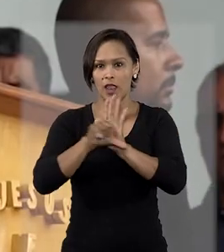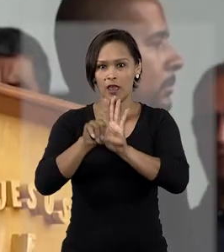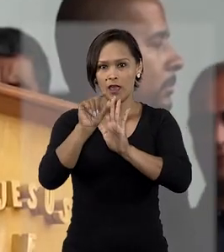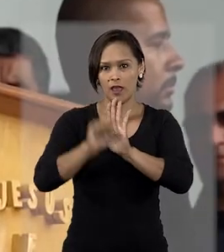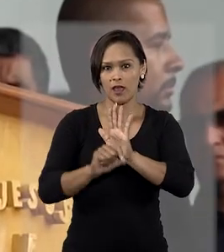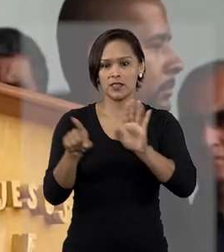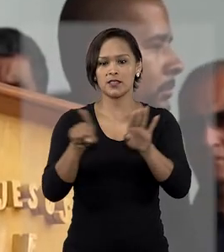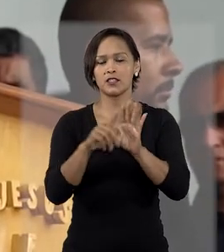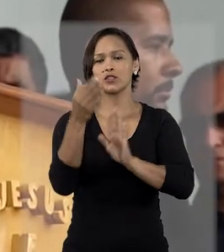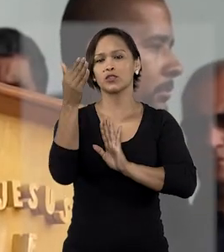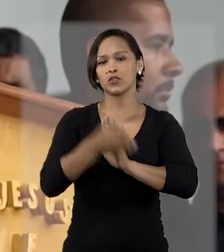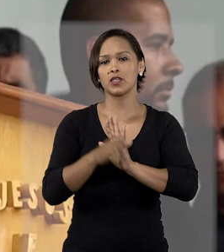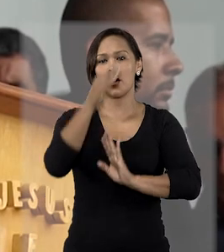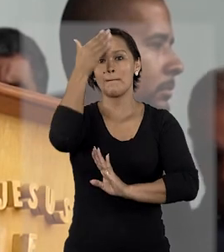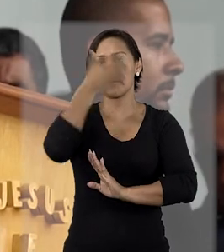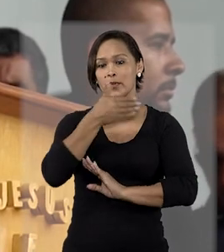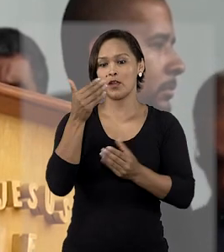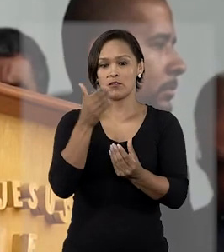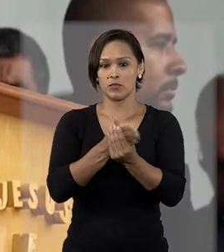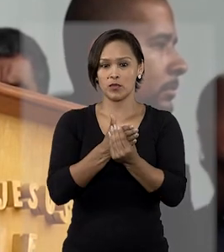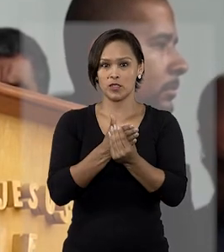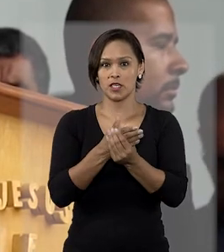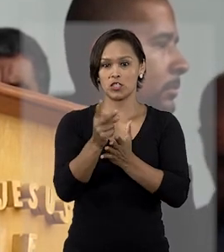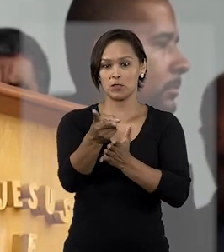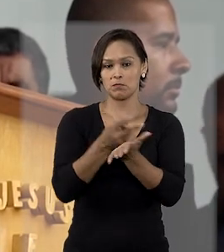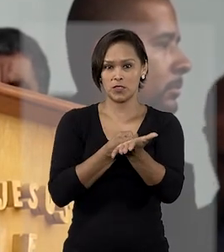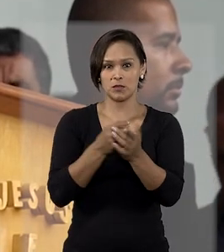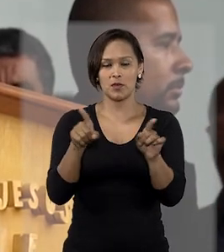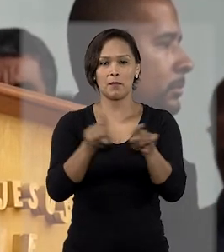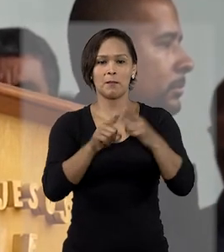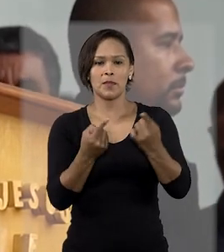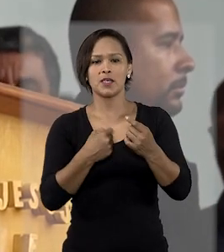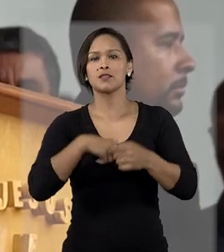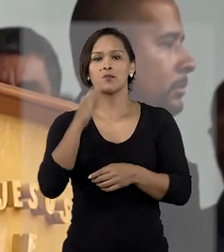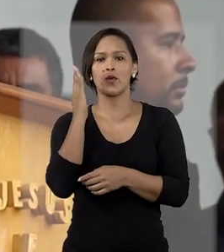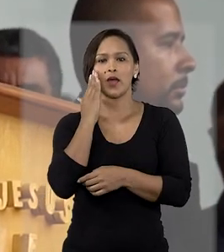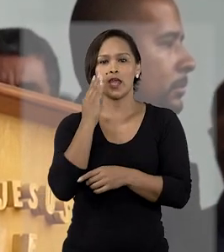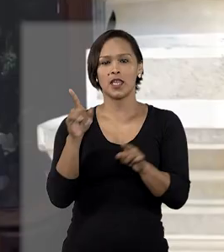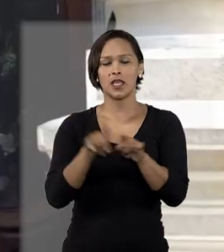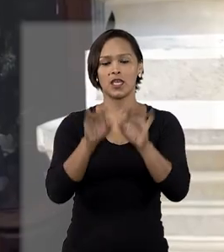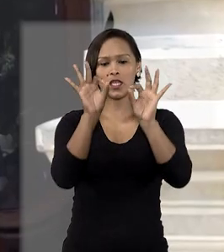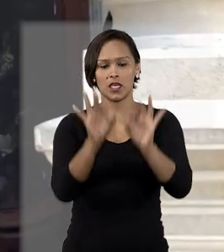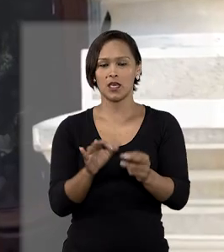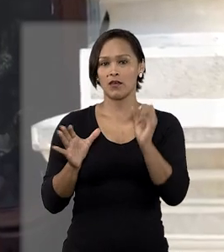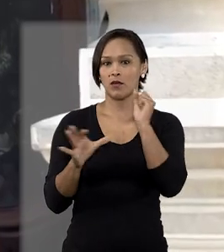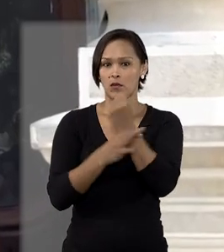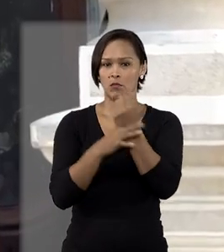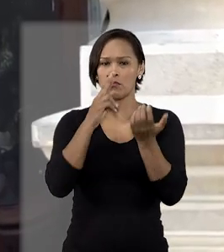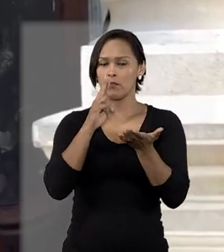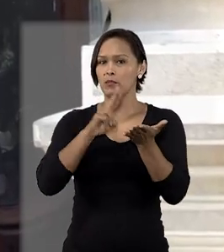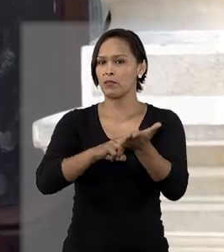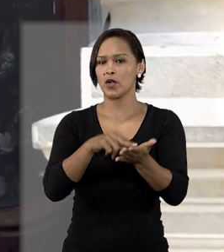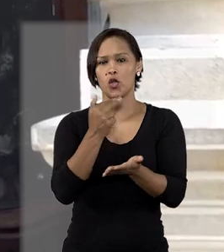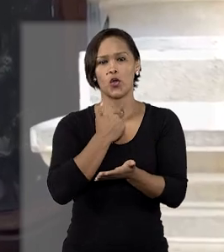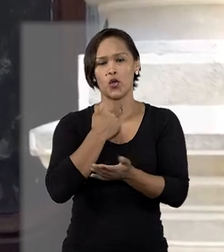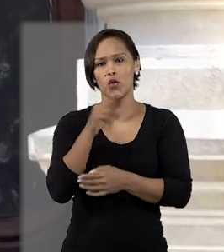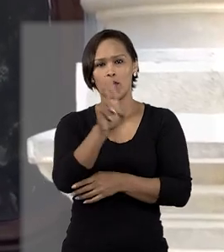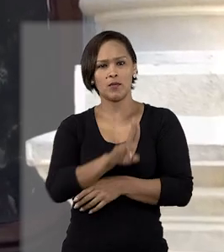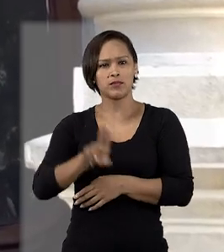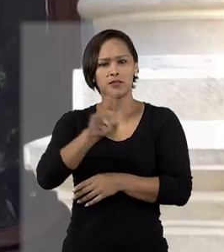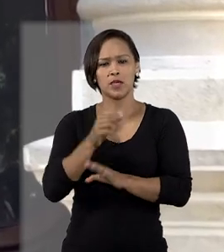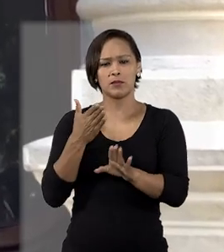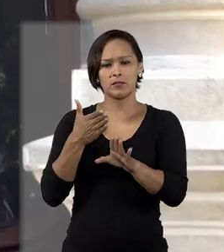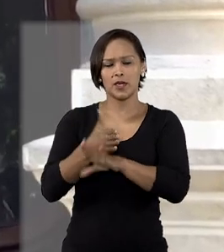nulidade de prova no processo de impeachment. Mas, por entender que o mandado de segurança não pode ser usado para impugnar